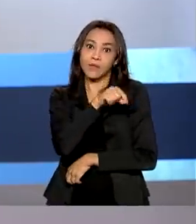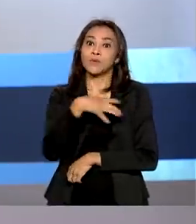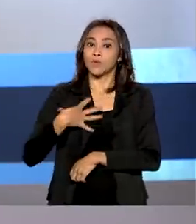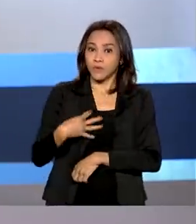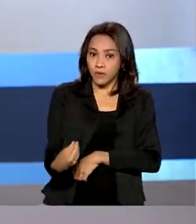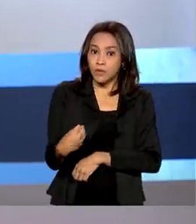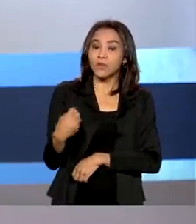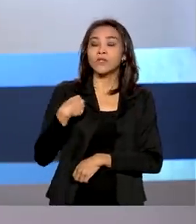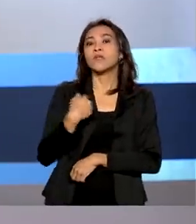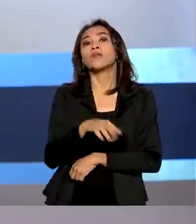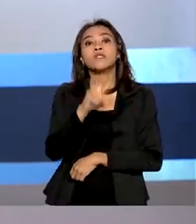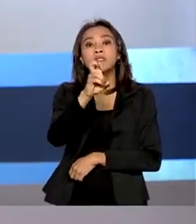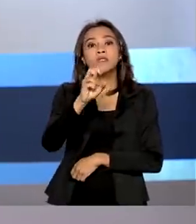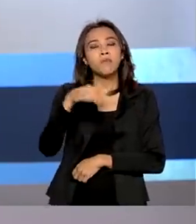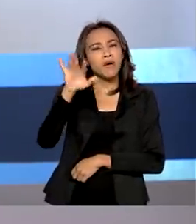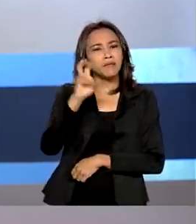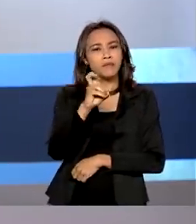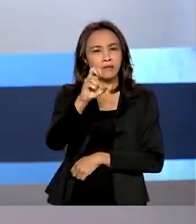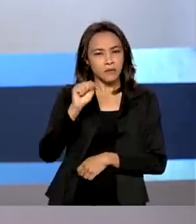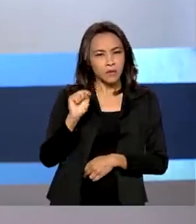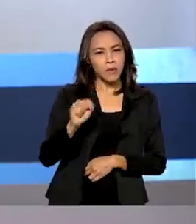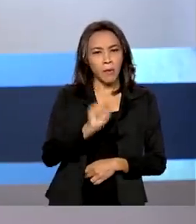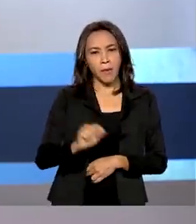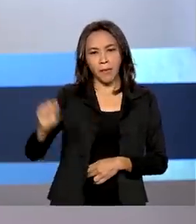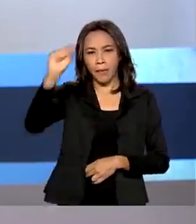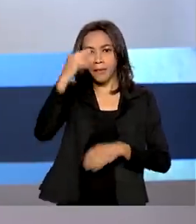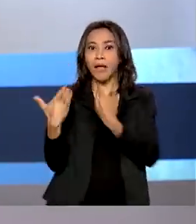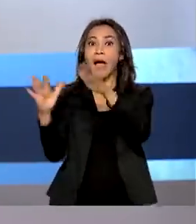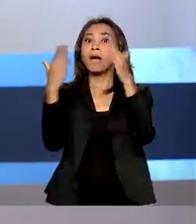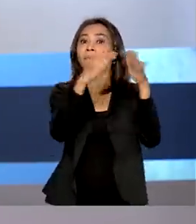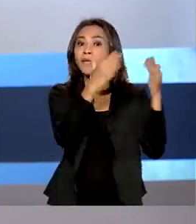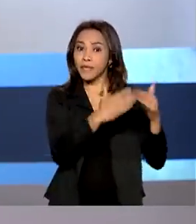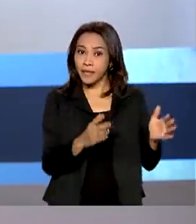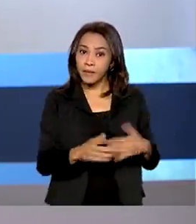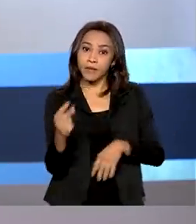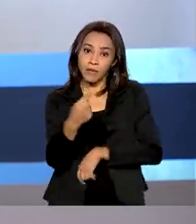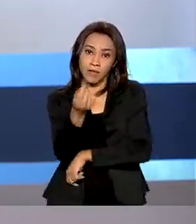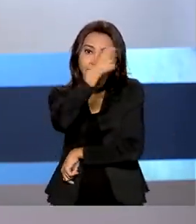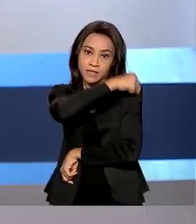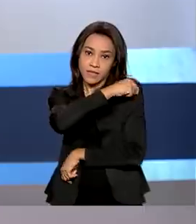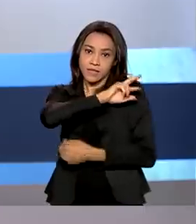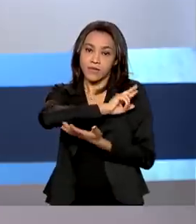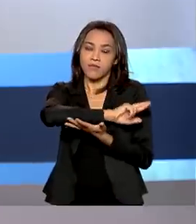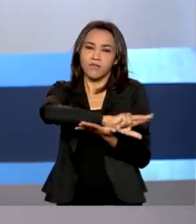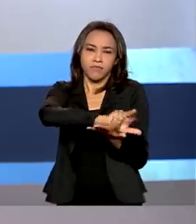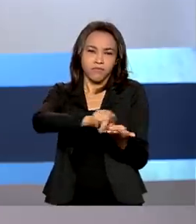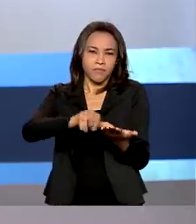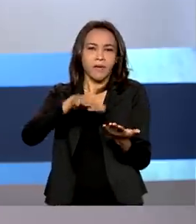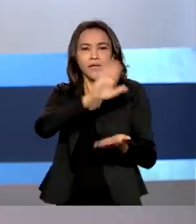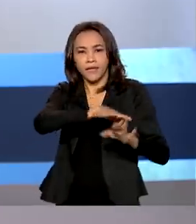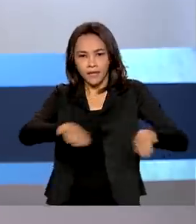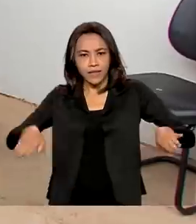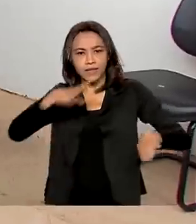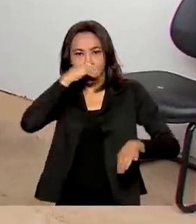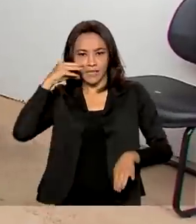postos em todo o país abriram para o dia D da Campanha Nacional de Multivacinação de Crianças e Adolescentes.